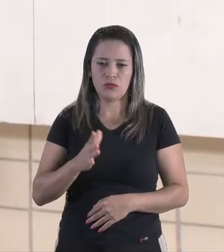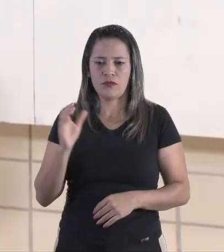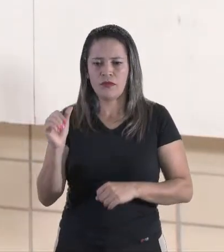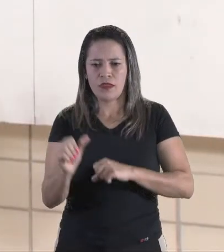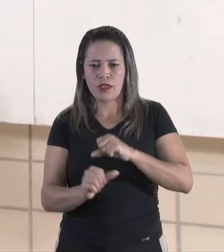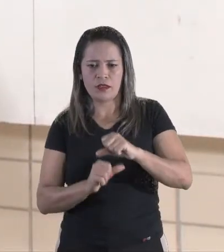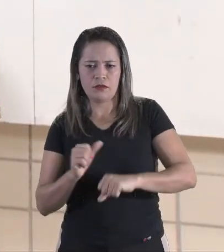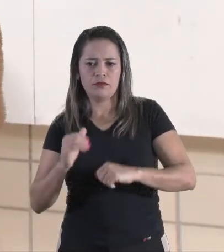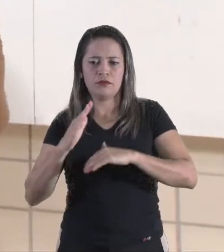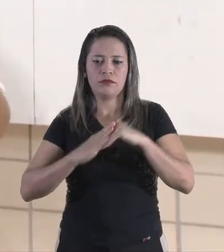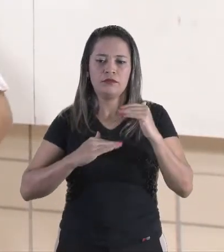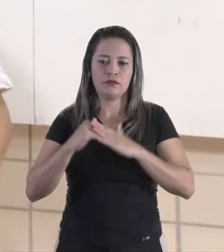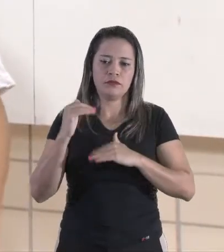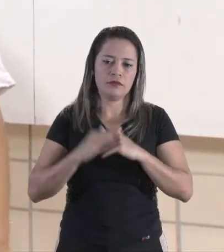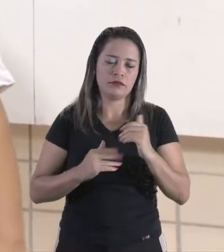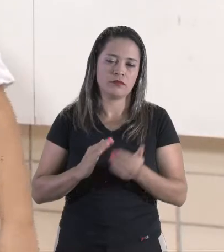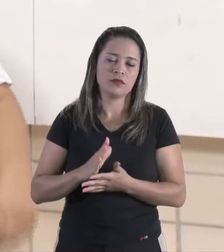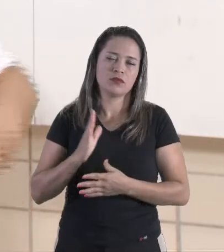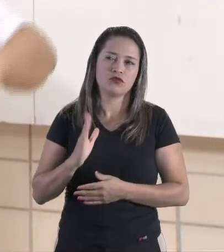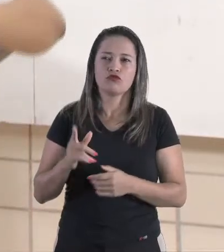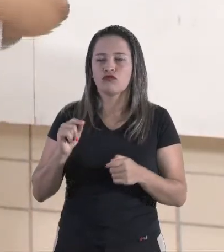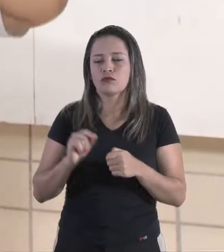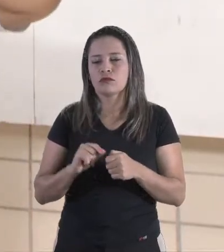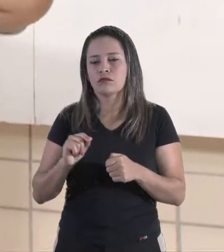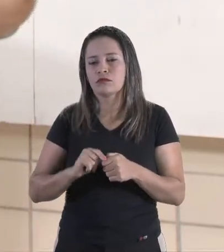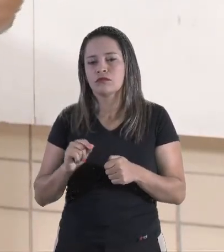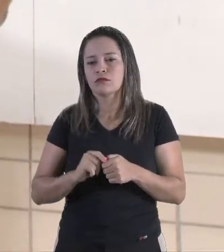trocaram de profissões. Já fizeram,